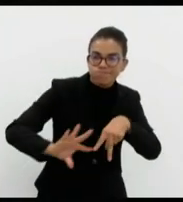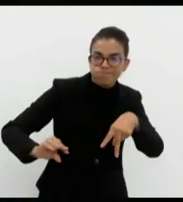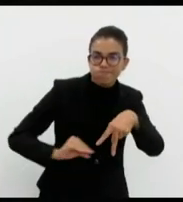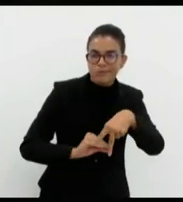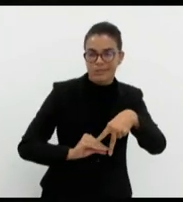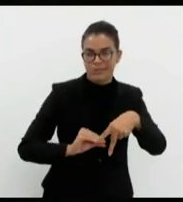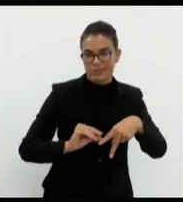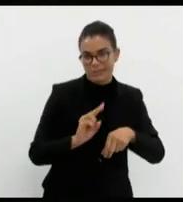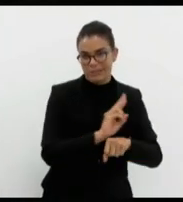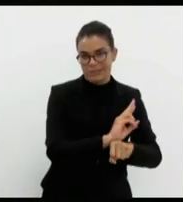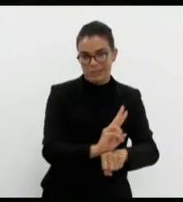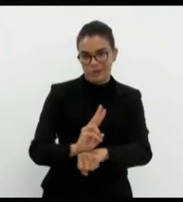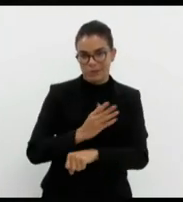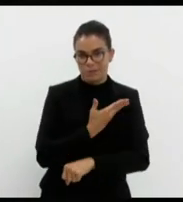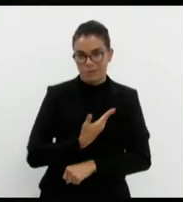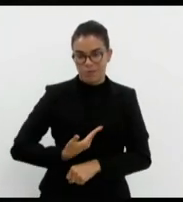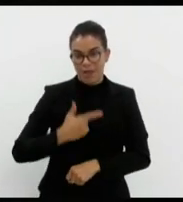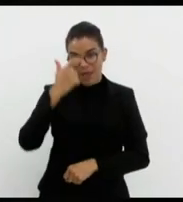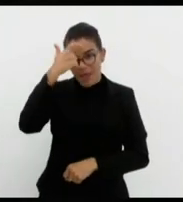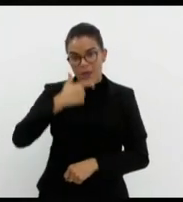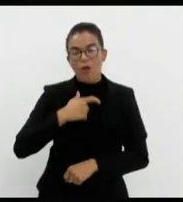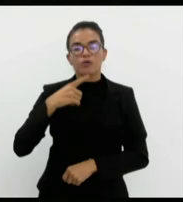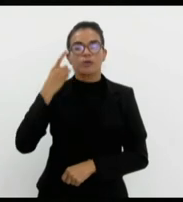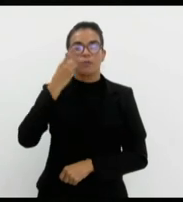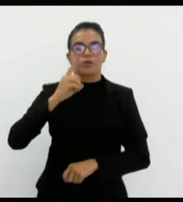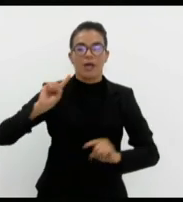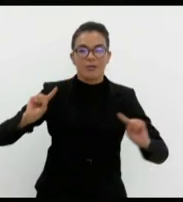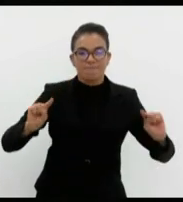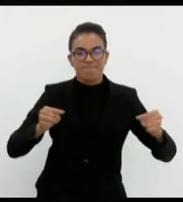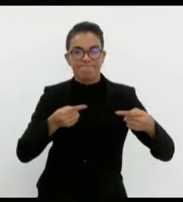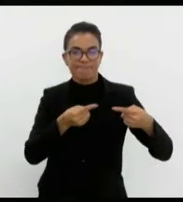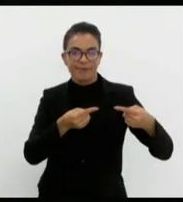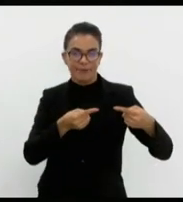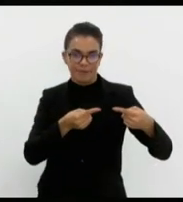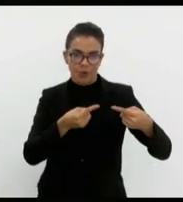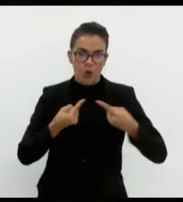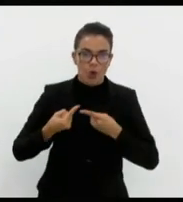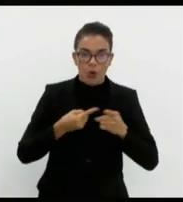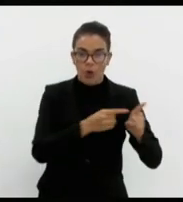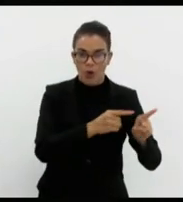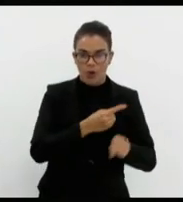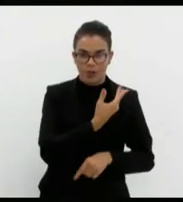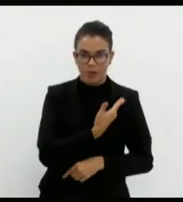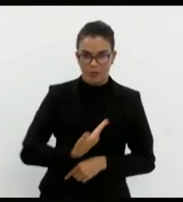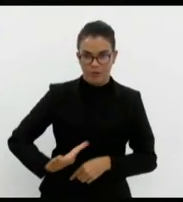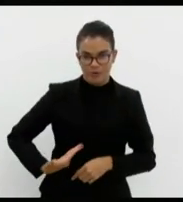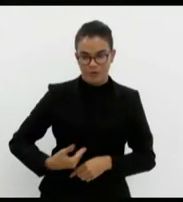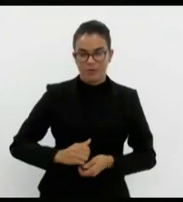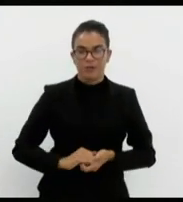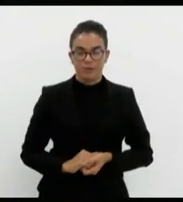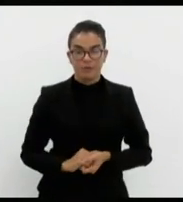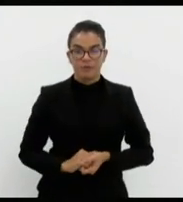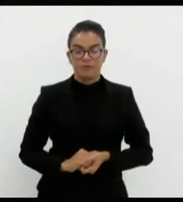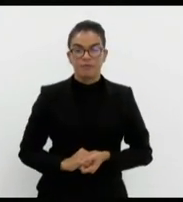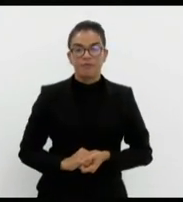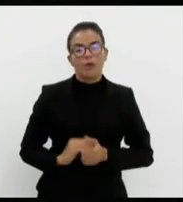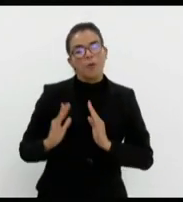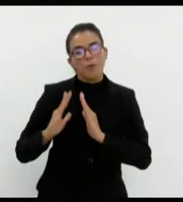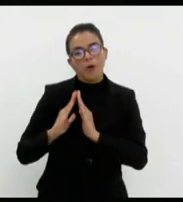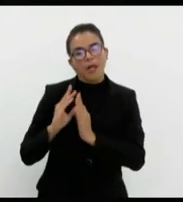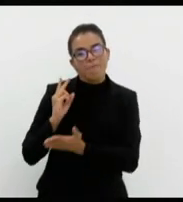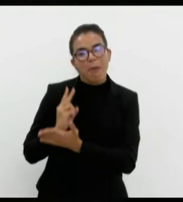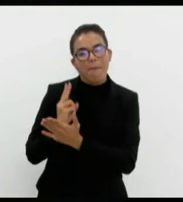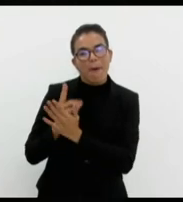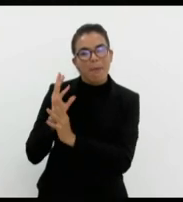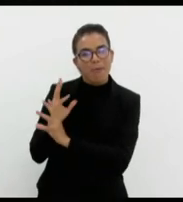sabem que sou uma deputada de oposição e, como tal, não tinha acesso à cúpula da segurança do Estado. Eu morei a vida inteira na Zona